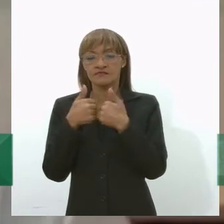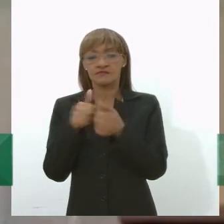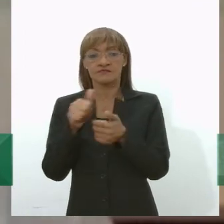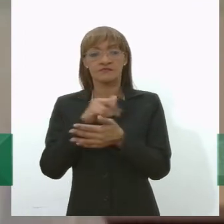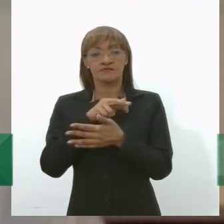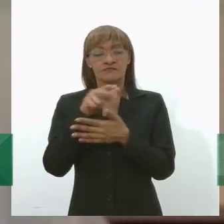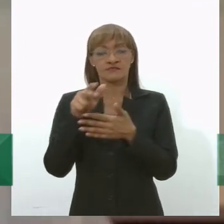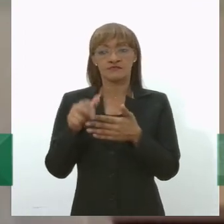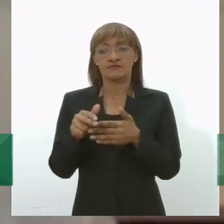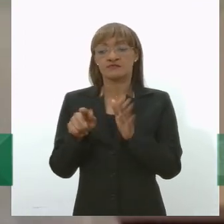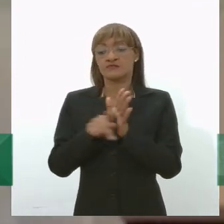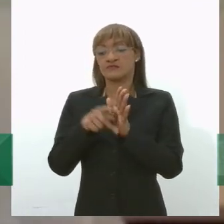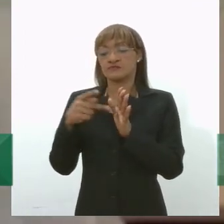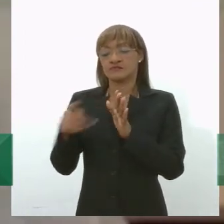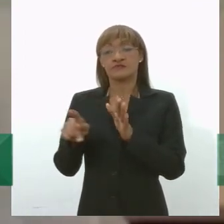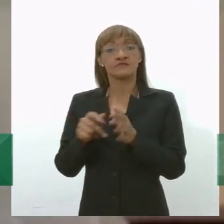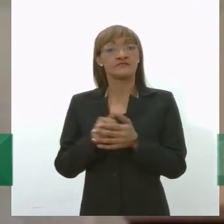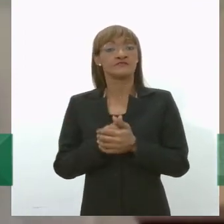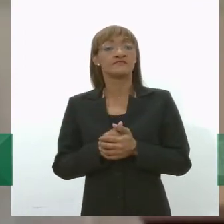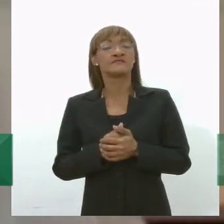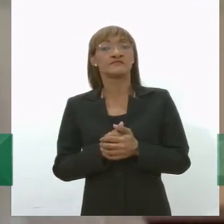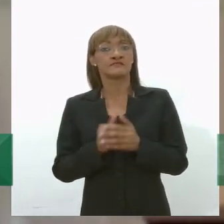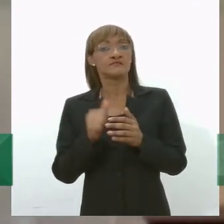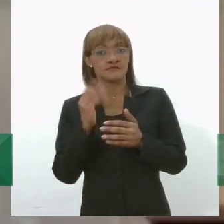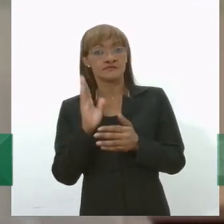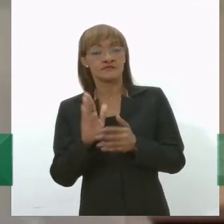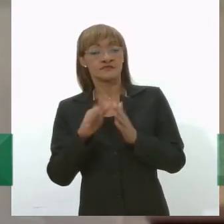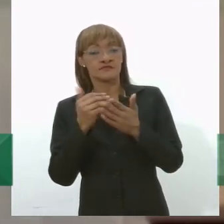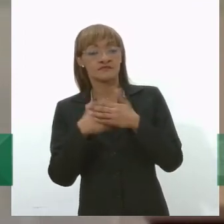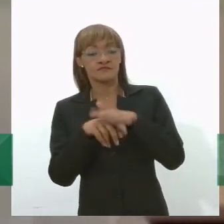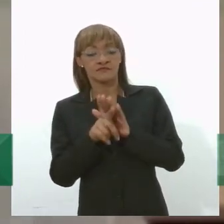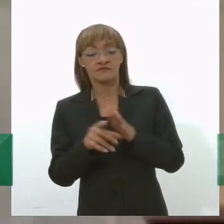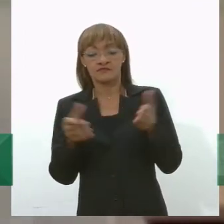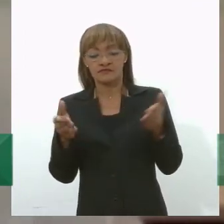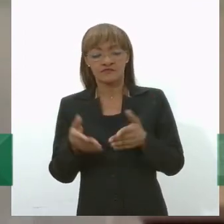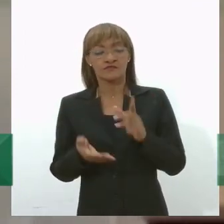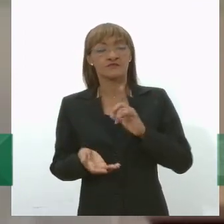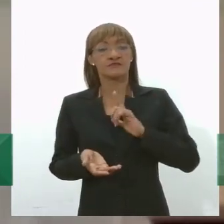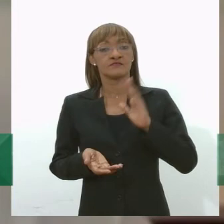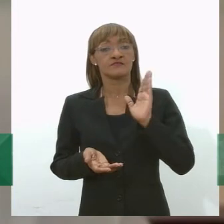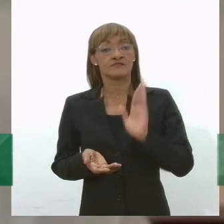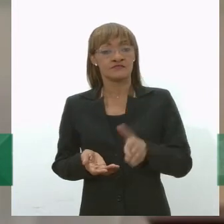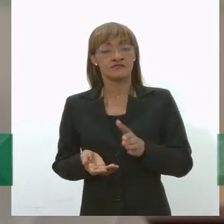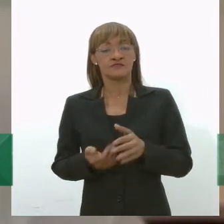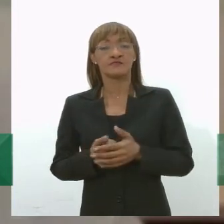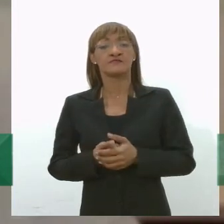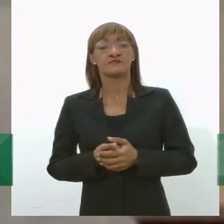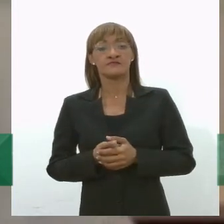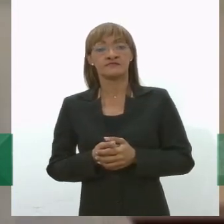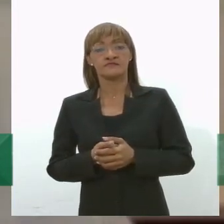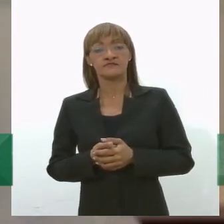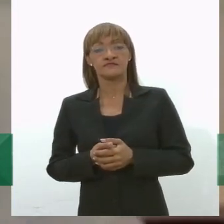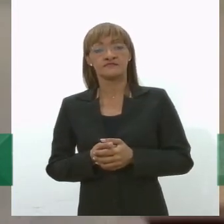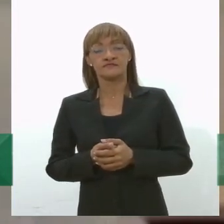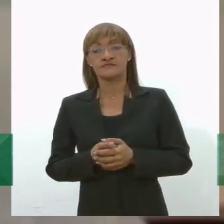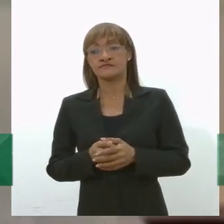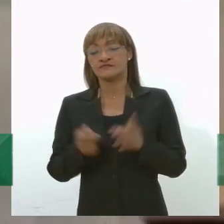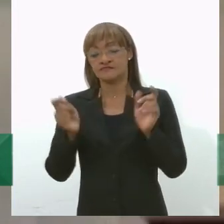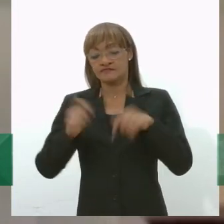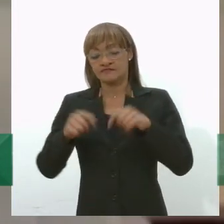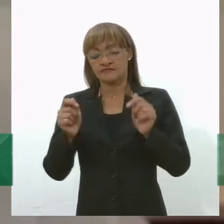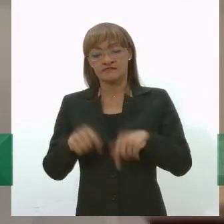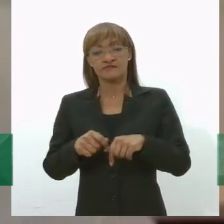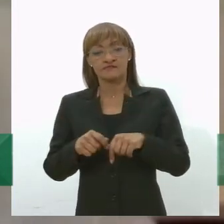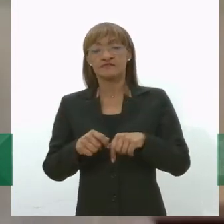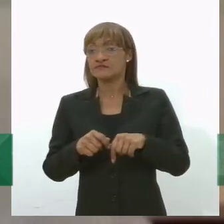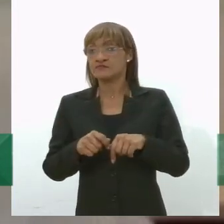própria frota de coleta de resíduos existem hoje veículos produzidos nacionalmente que já possuem essa possibilidade